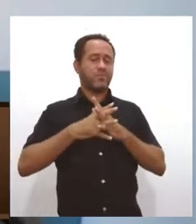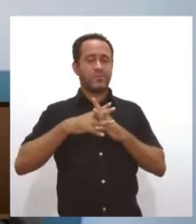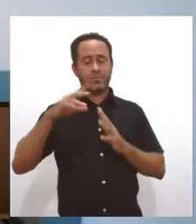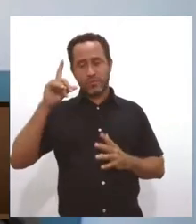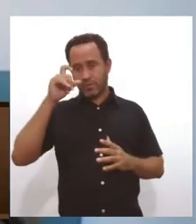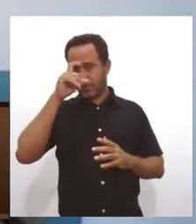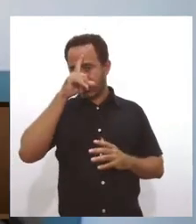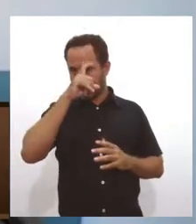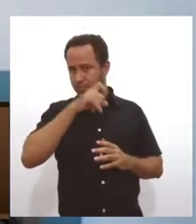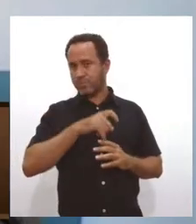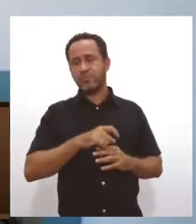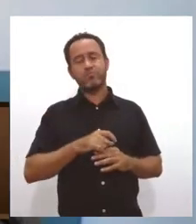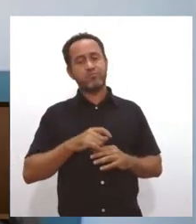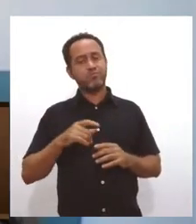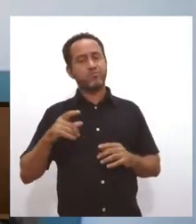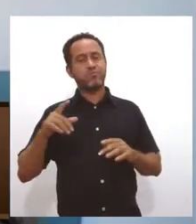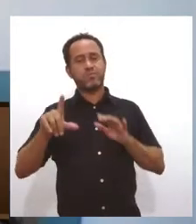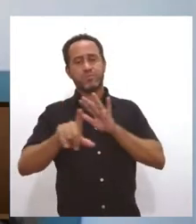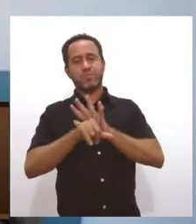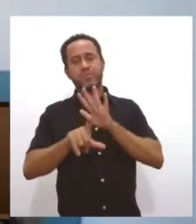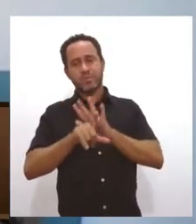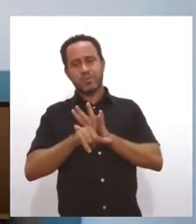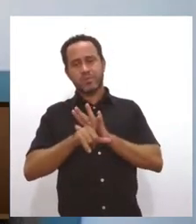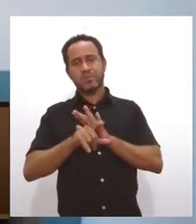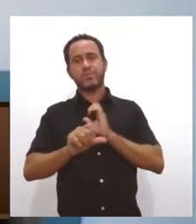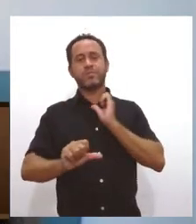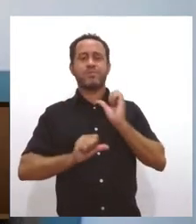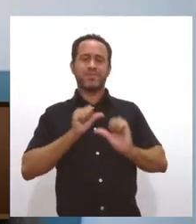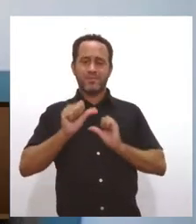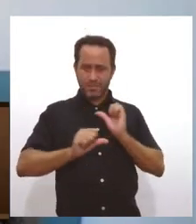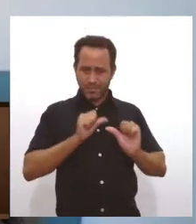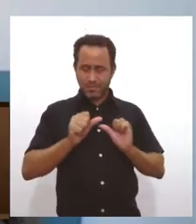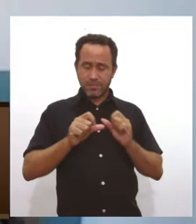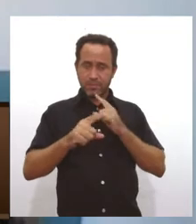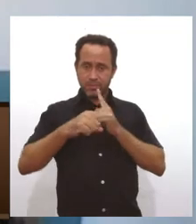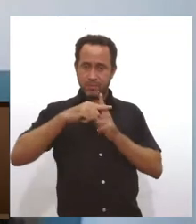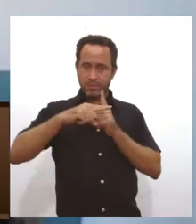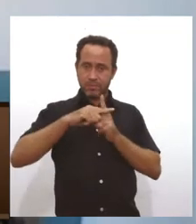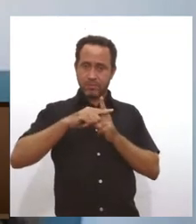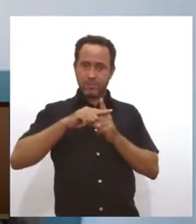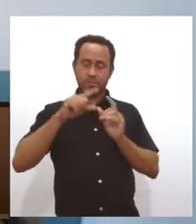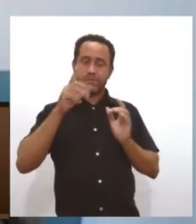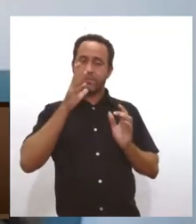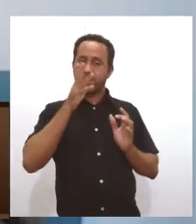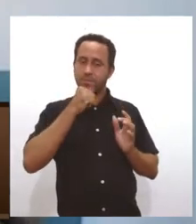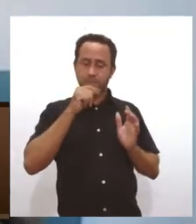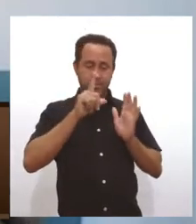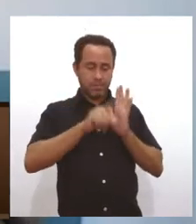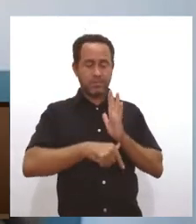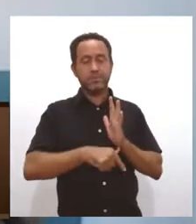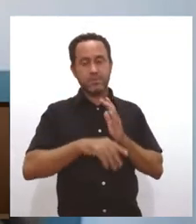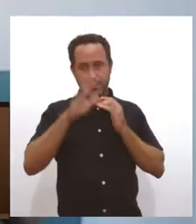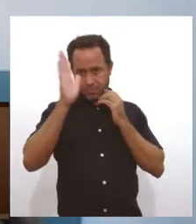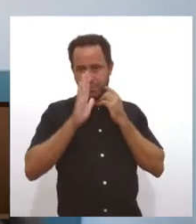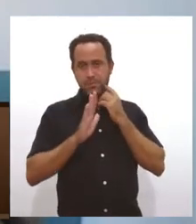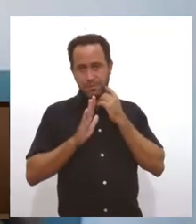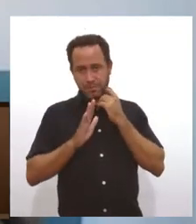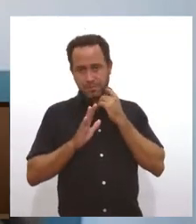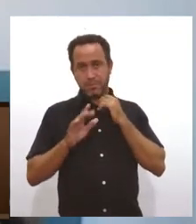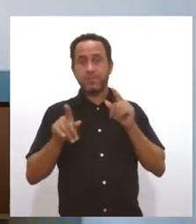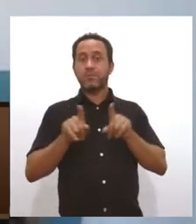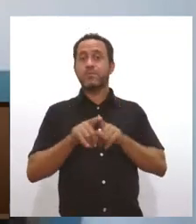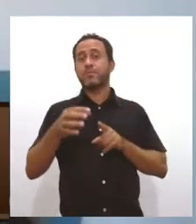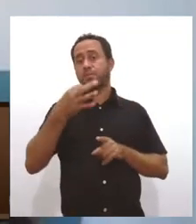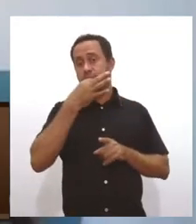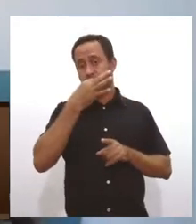termina aí atravancando vários processos de coisas que são positivas. Mas aí entra aquela subjetividade que eu falei,